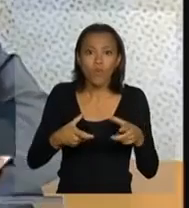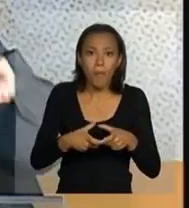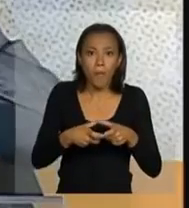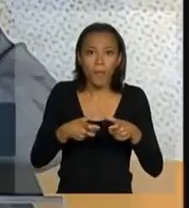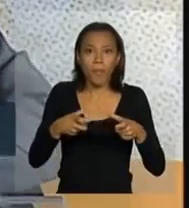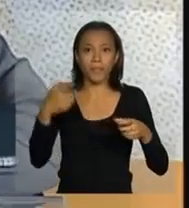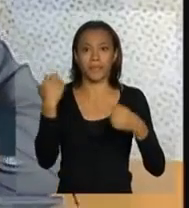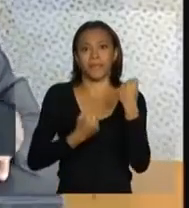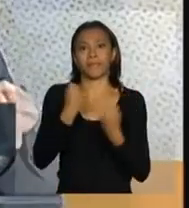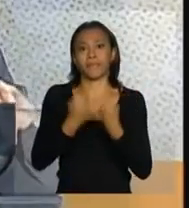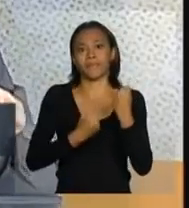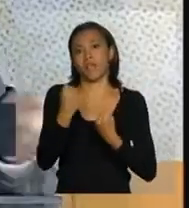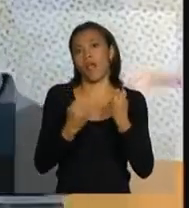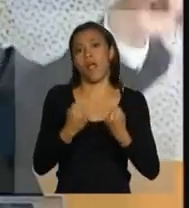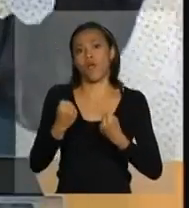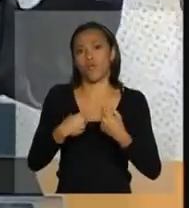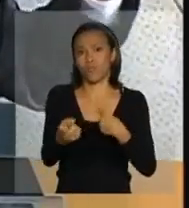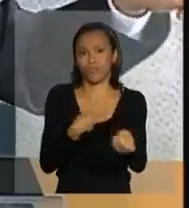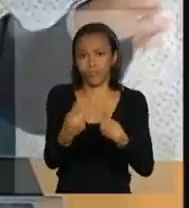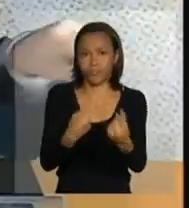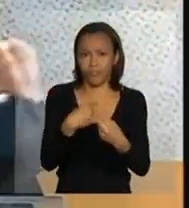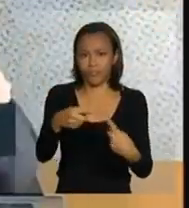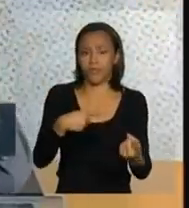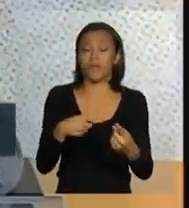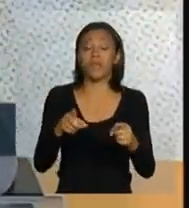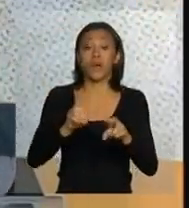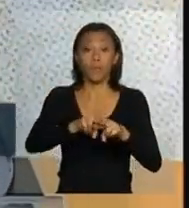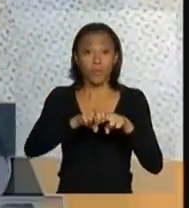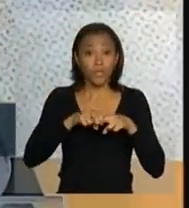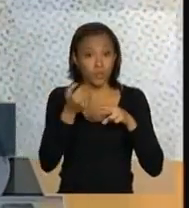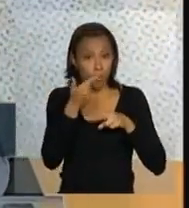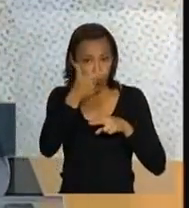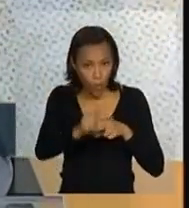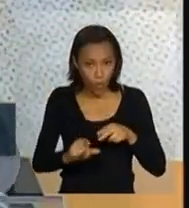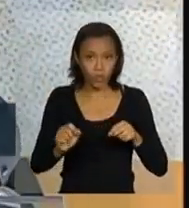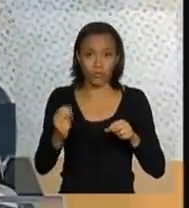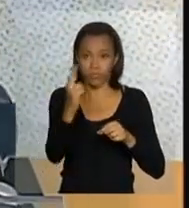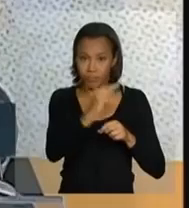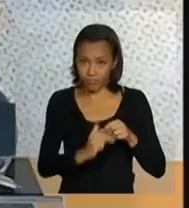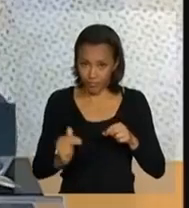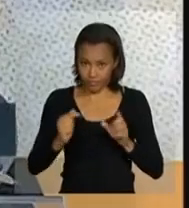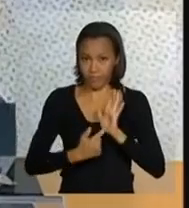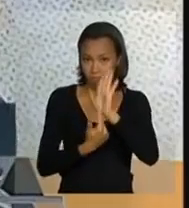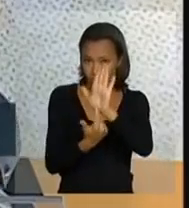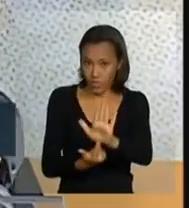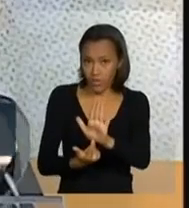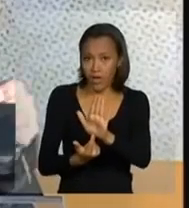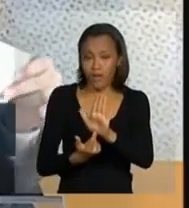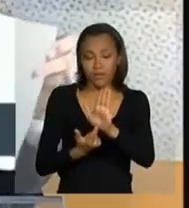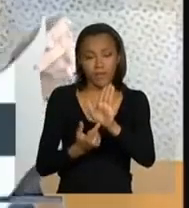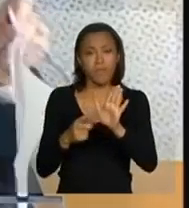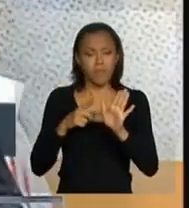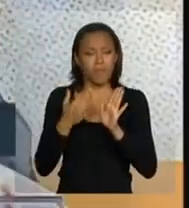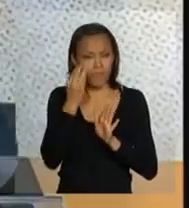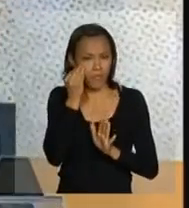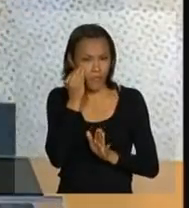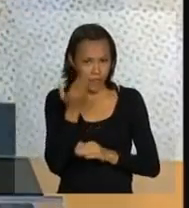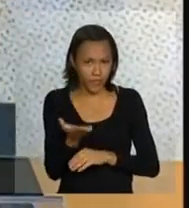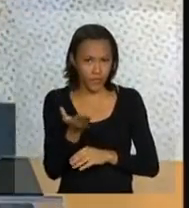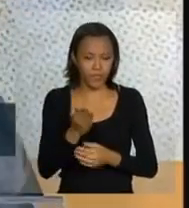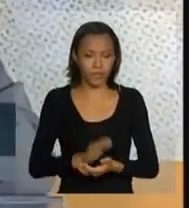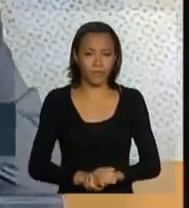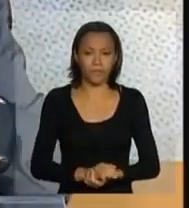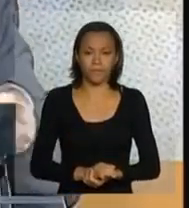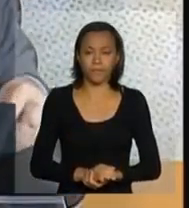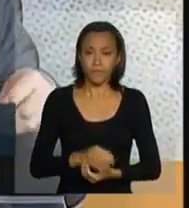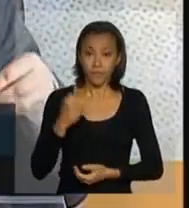de veículos circulando pelas estradas. E, por isso, o próximo gráfico, ele tem um papel, acho, mais expressivo. Vejam, esse